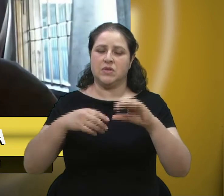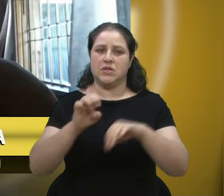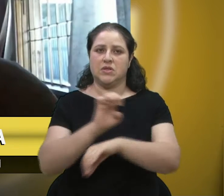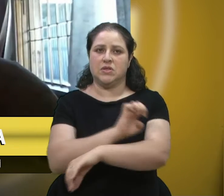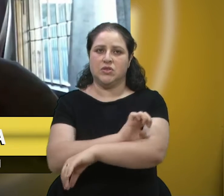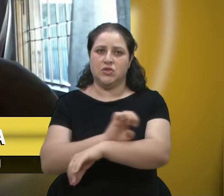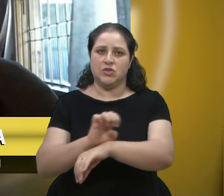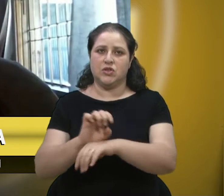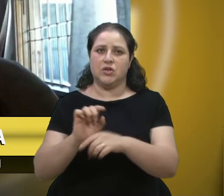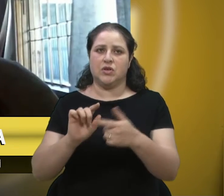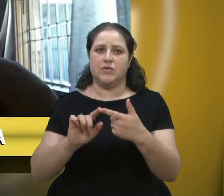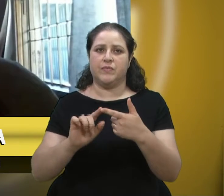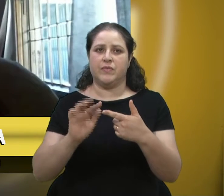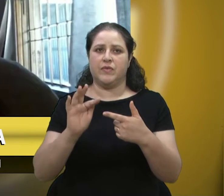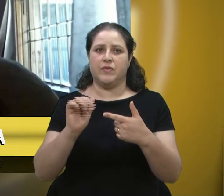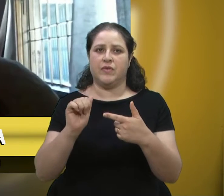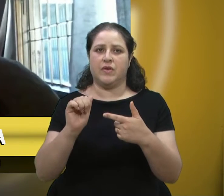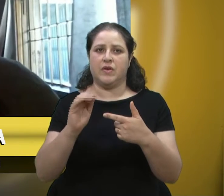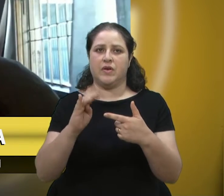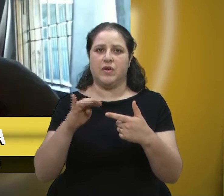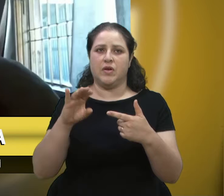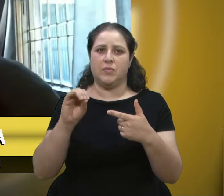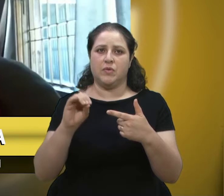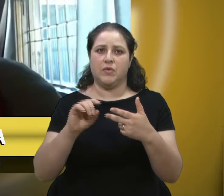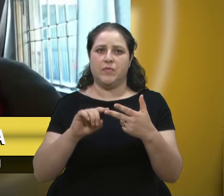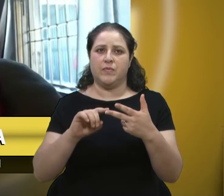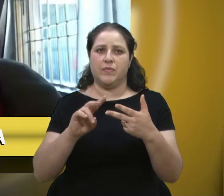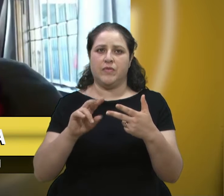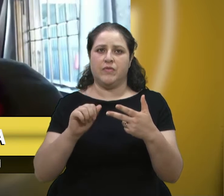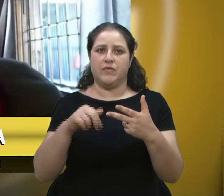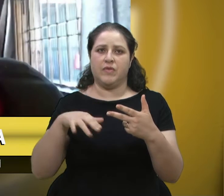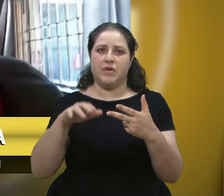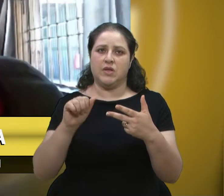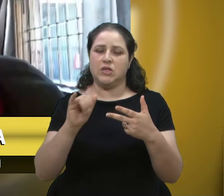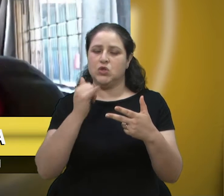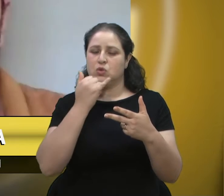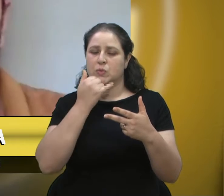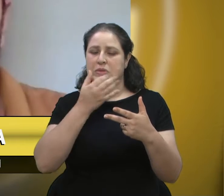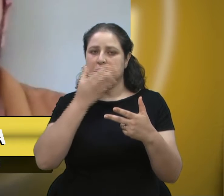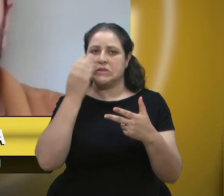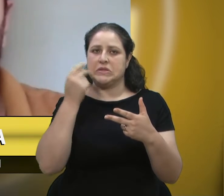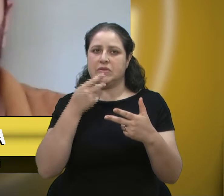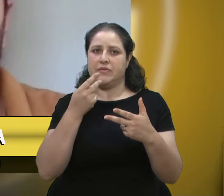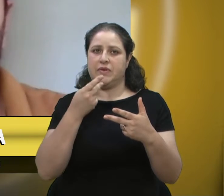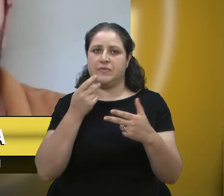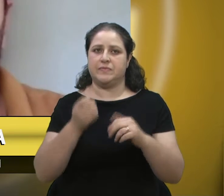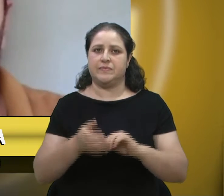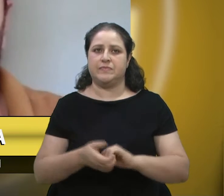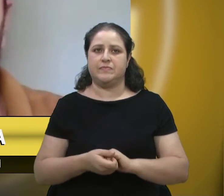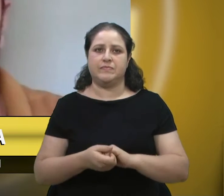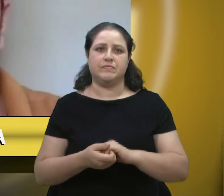também, né, do setor de comunicação, desculpe não ter mencionado antes. Isso, obrigado,